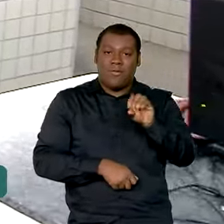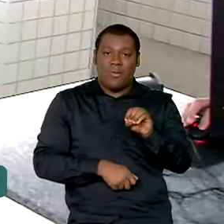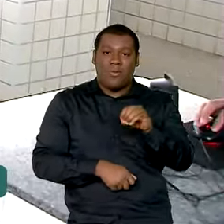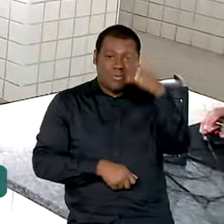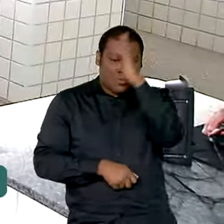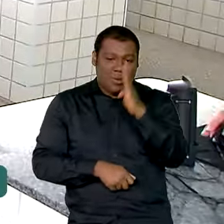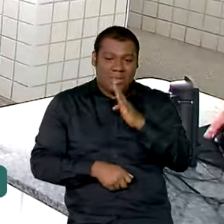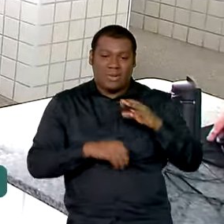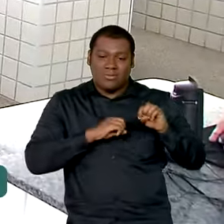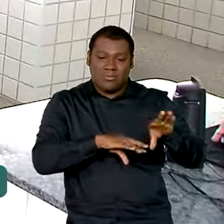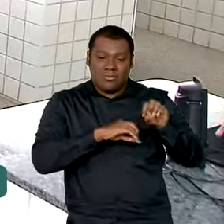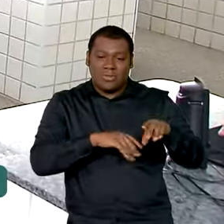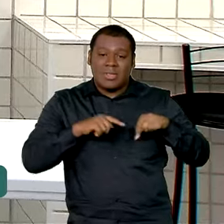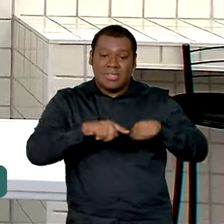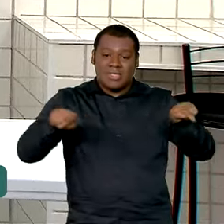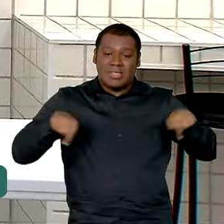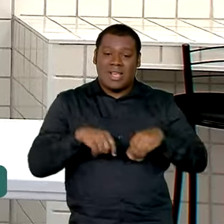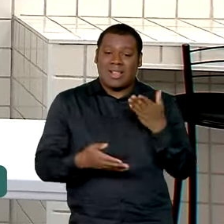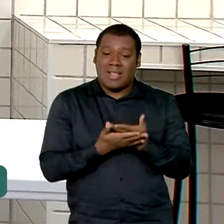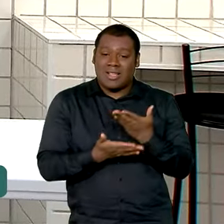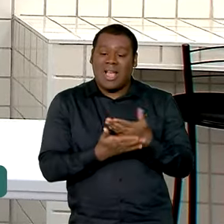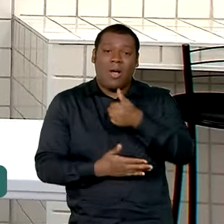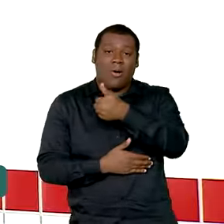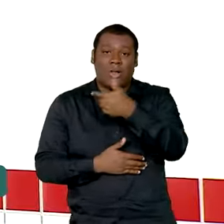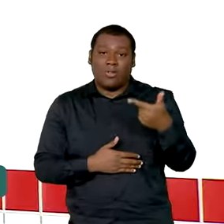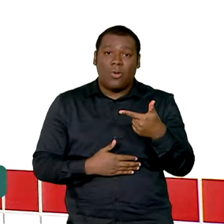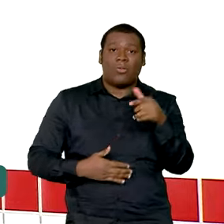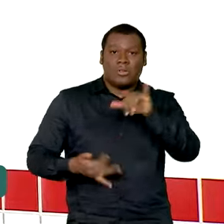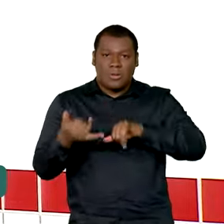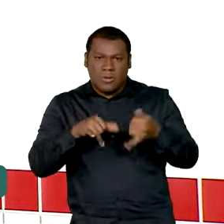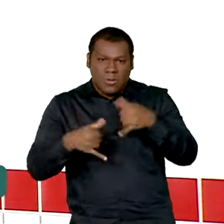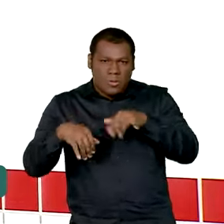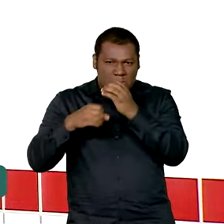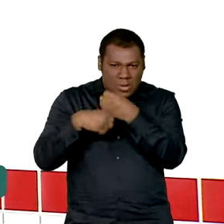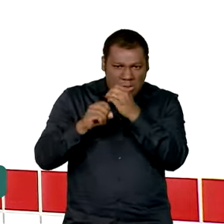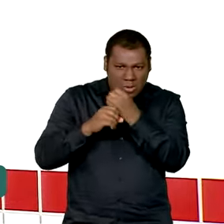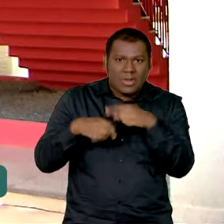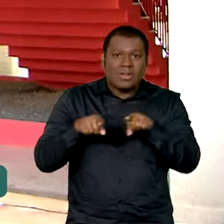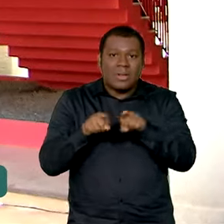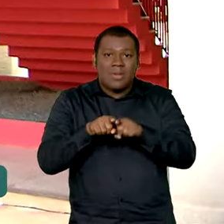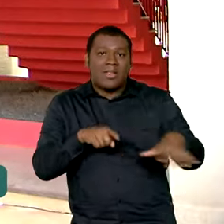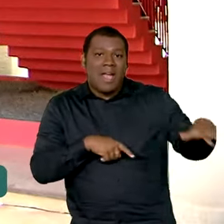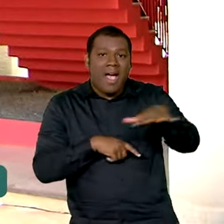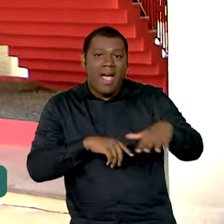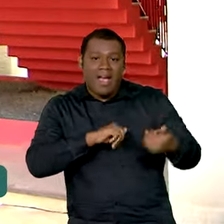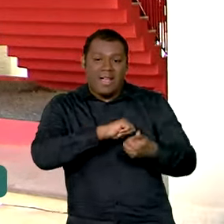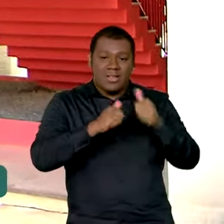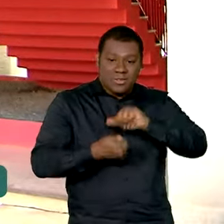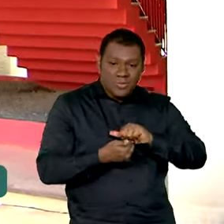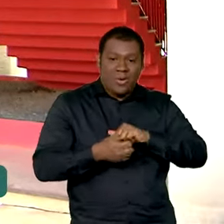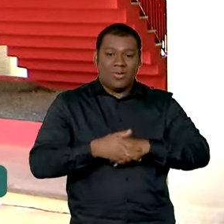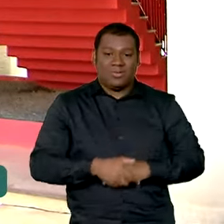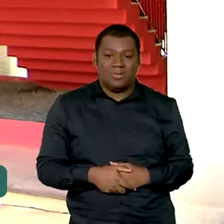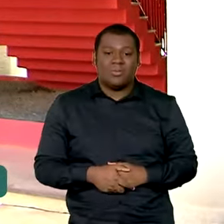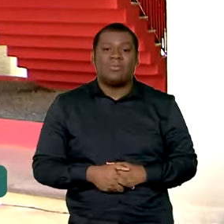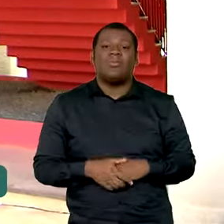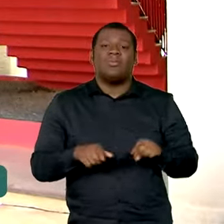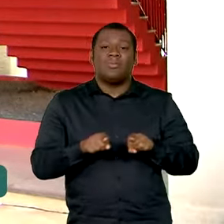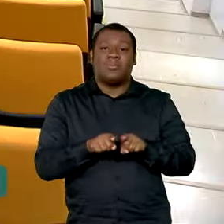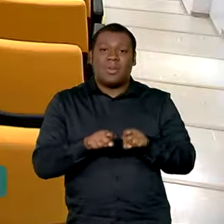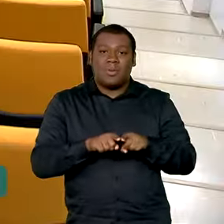Com 12 salas de aula, laboratórios e quadras poliesportiva. Também conta com espaços